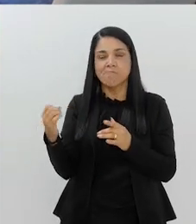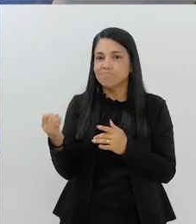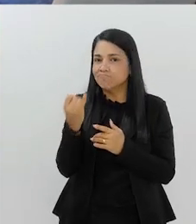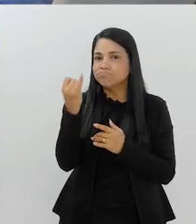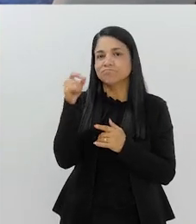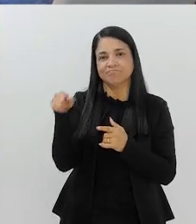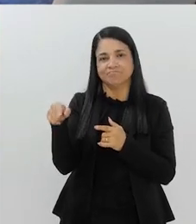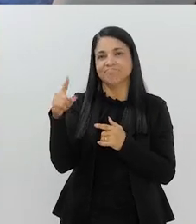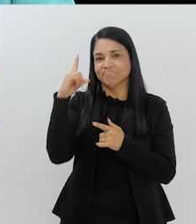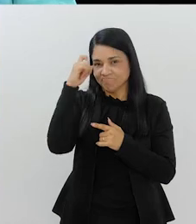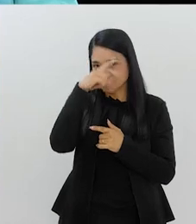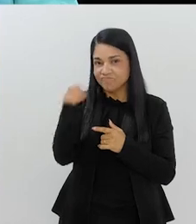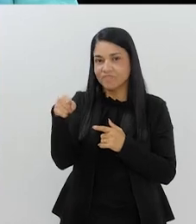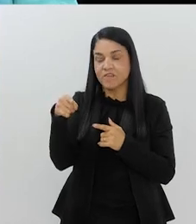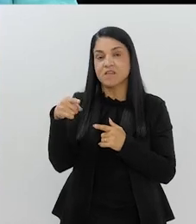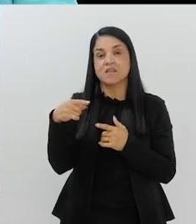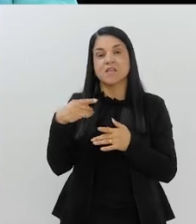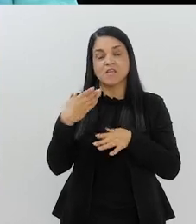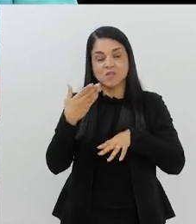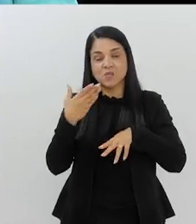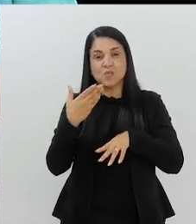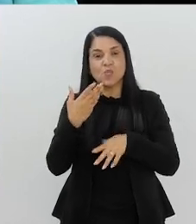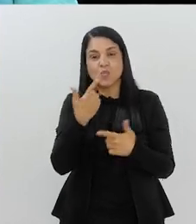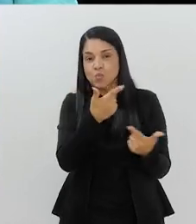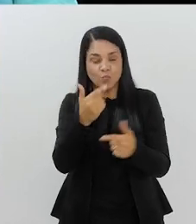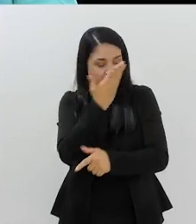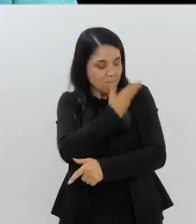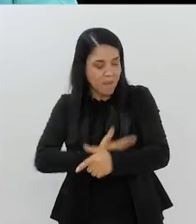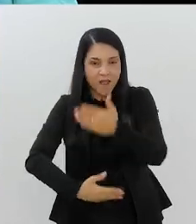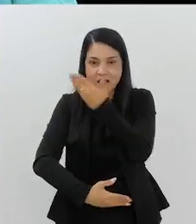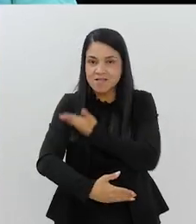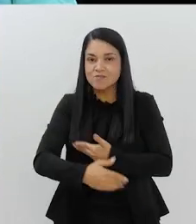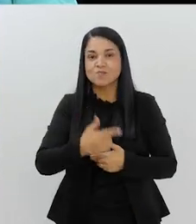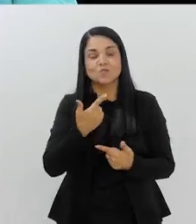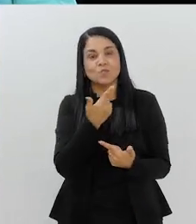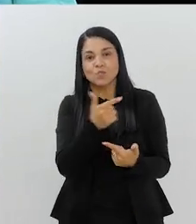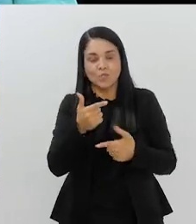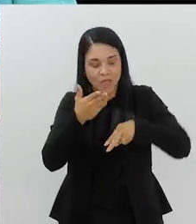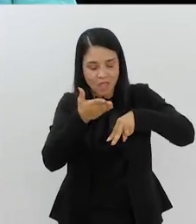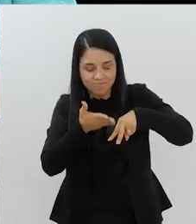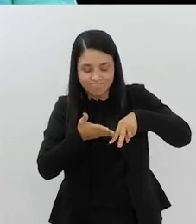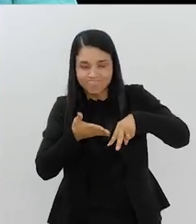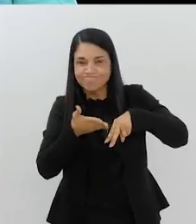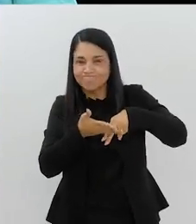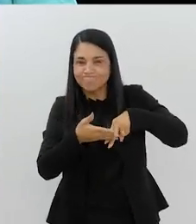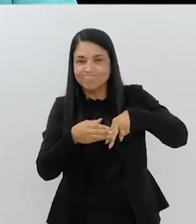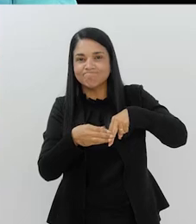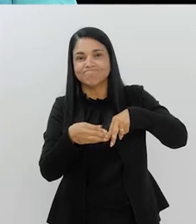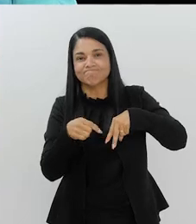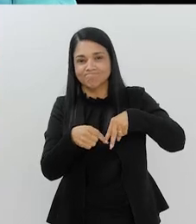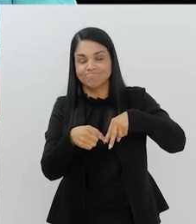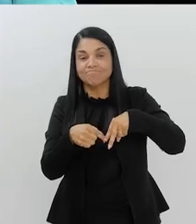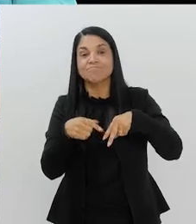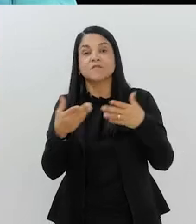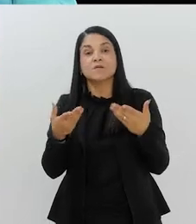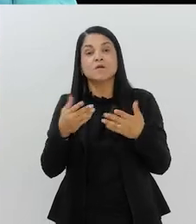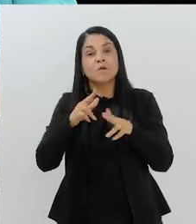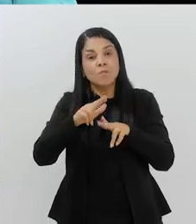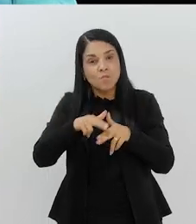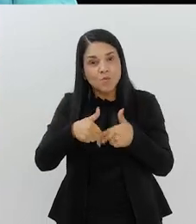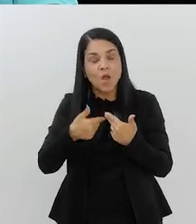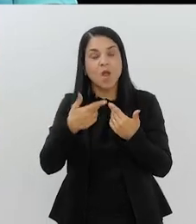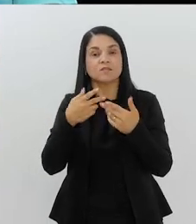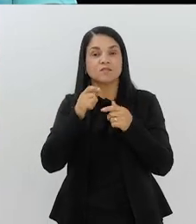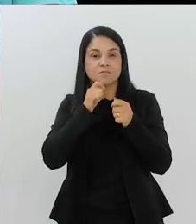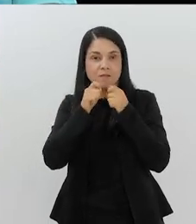impactante. Ele tem uma má formação congênita, que ele não tem os braços e ele tem uma má formação nas pernas. Mas, hoje em dia,